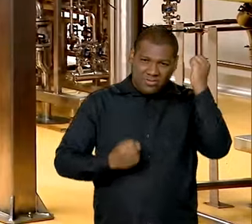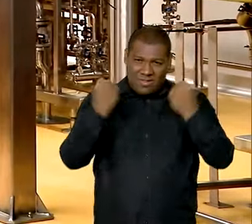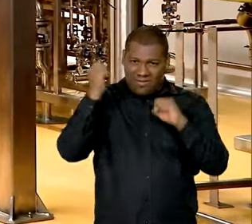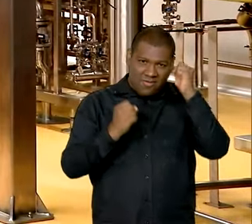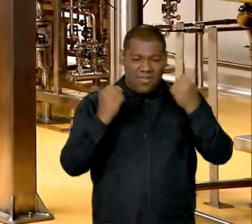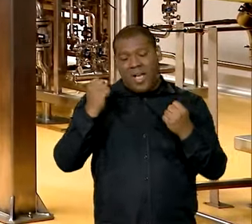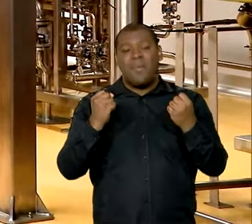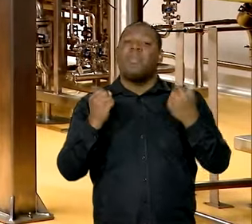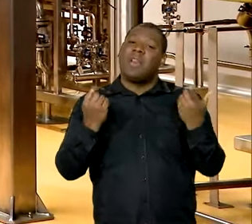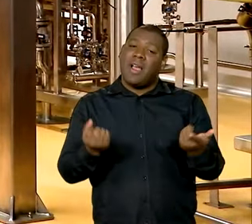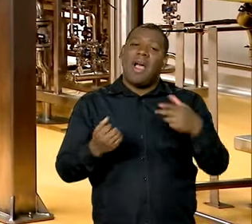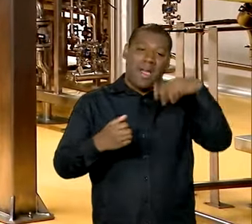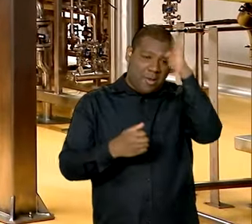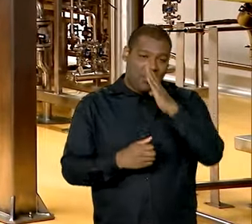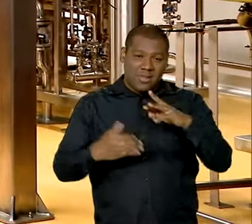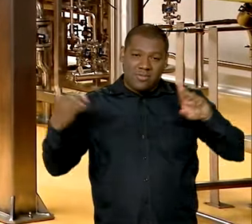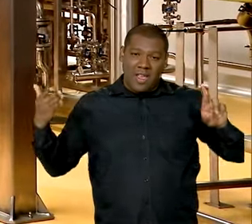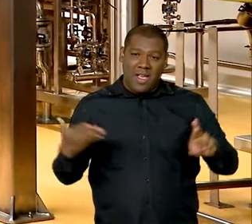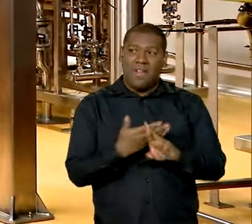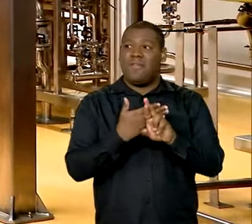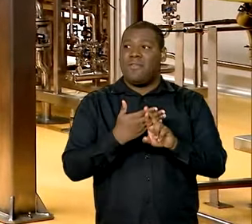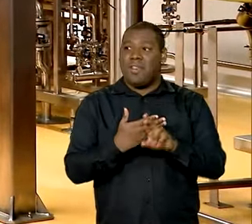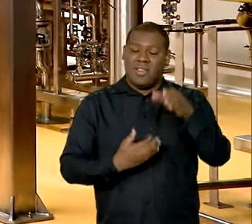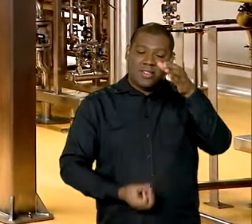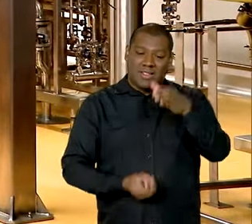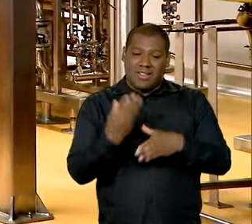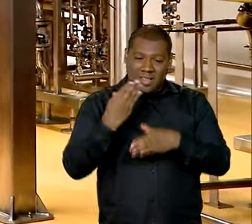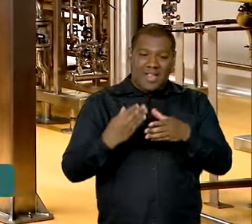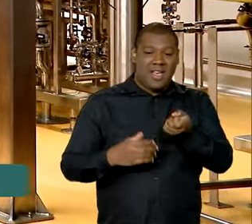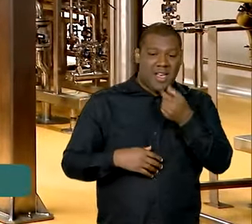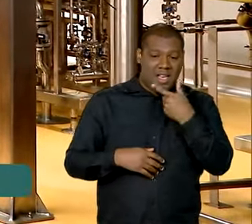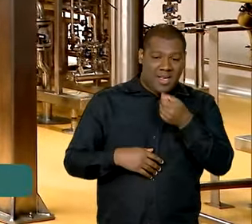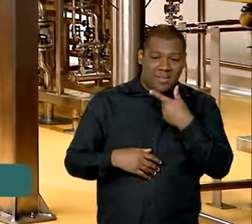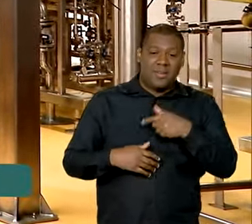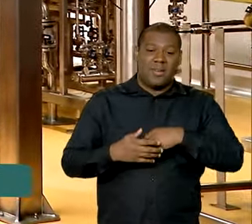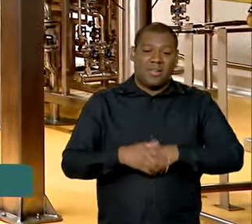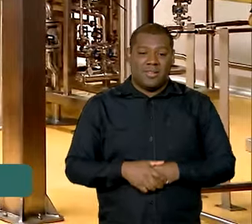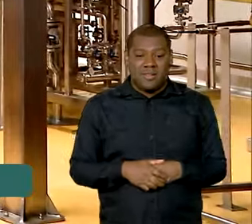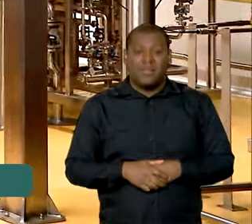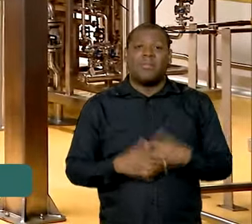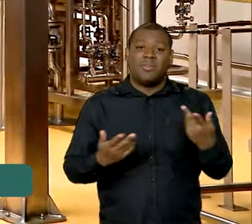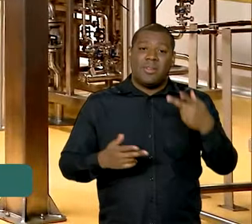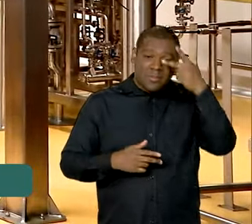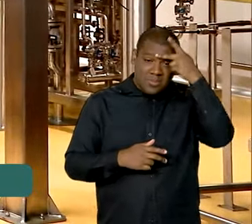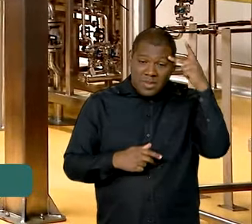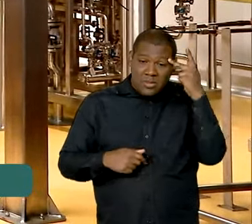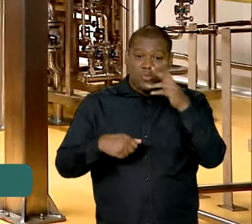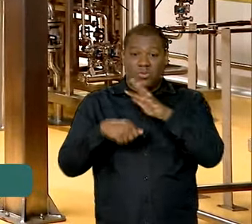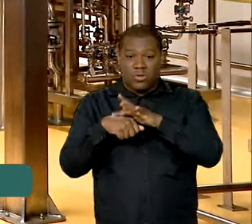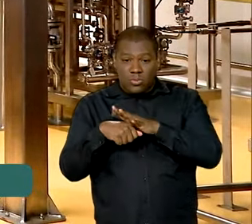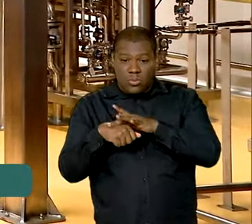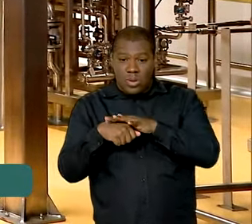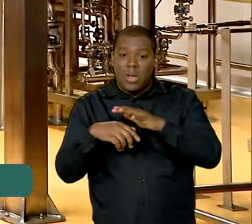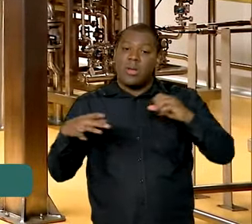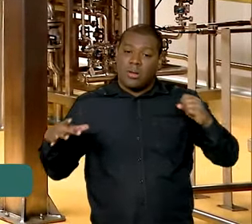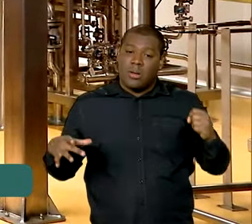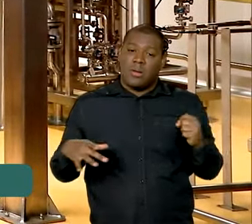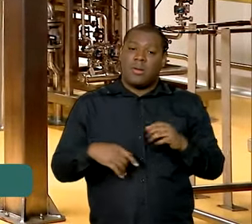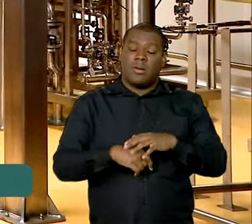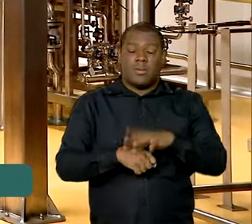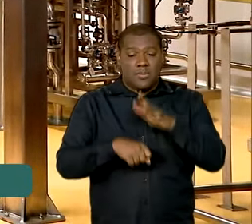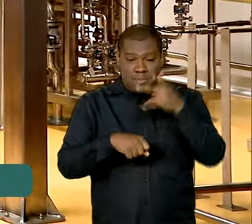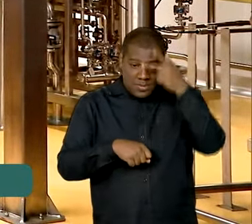produção desse medicamento. E isso significa o quê? Significa muita segurança para o paciente, saber que a saúde não está